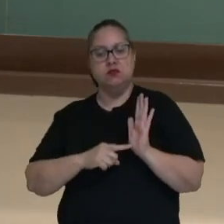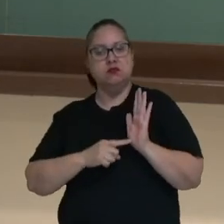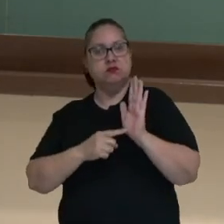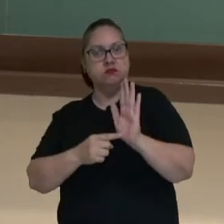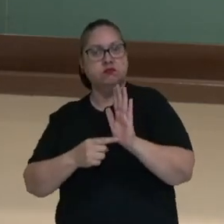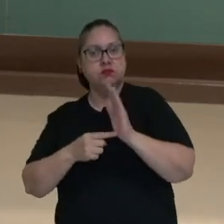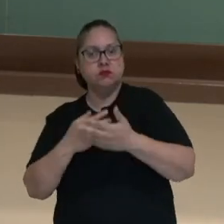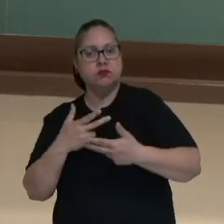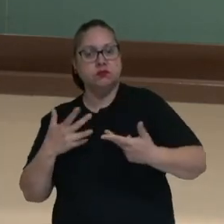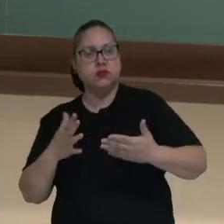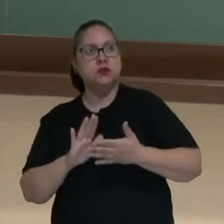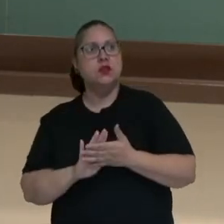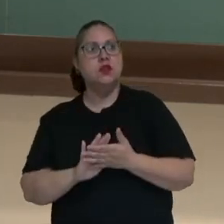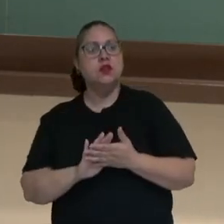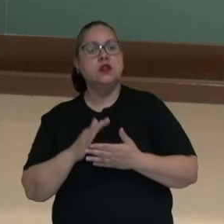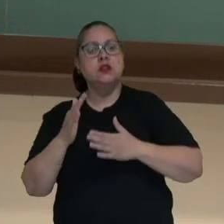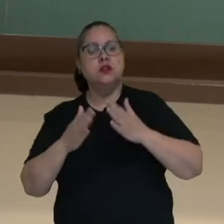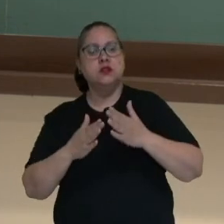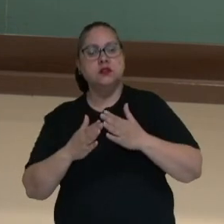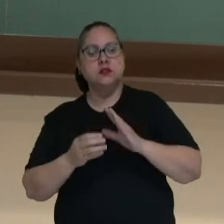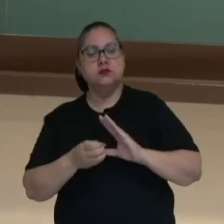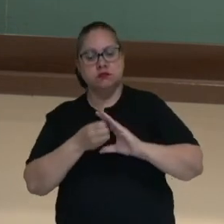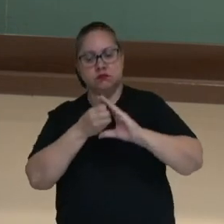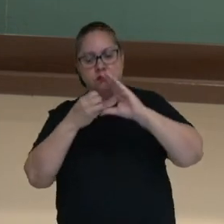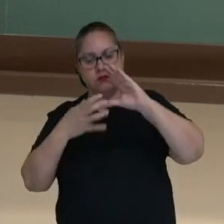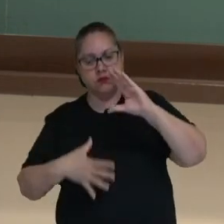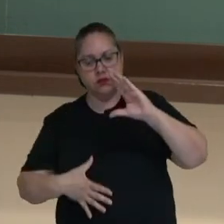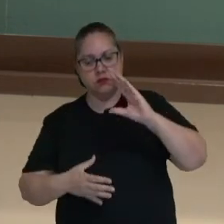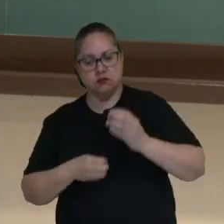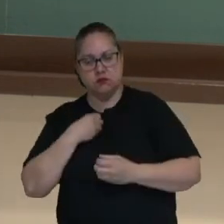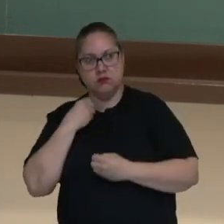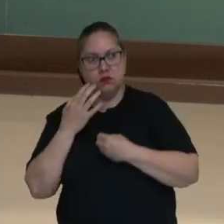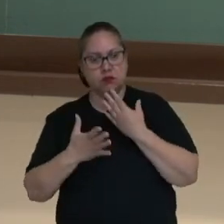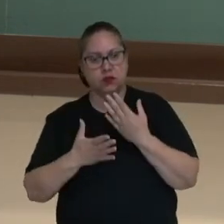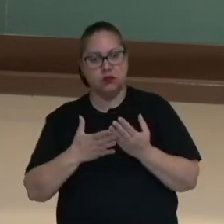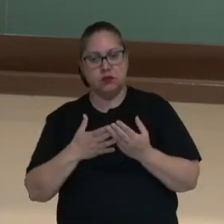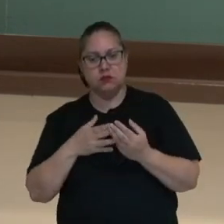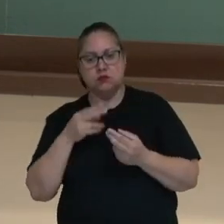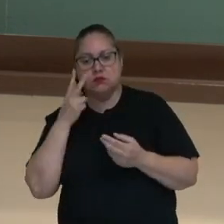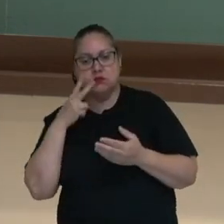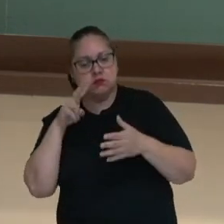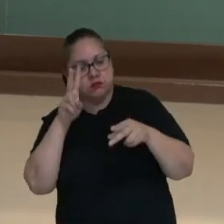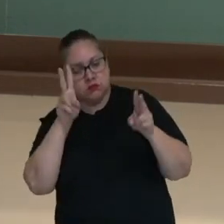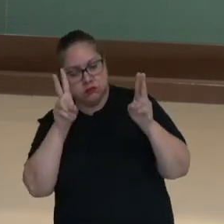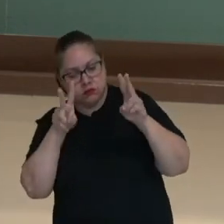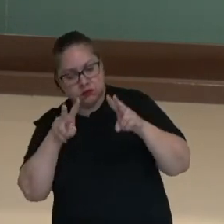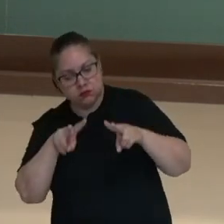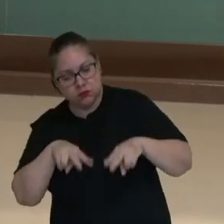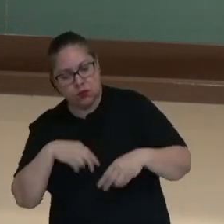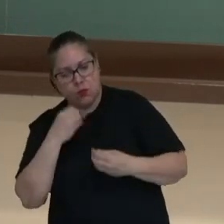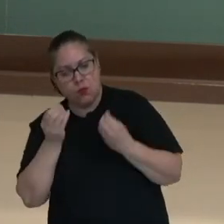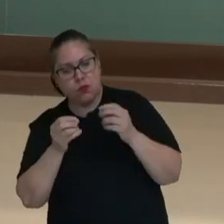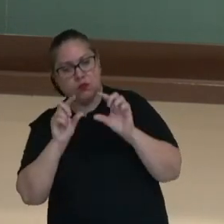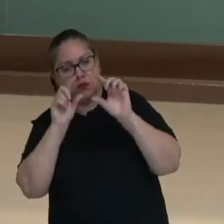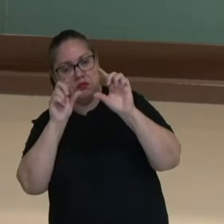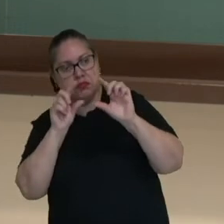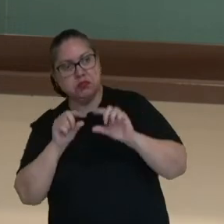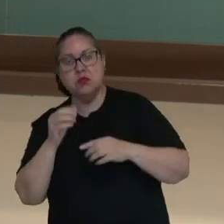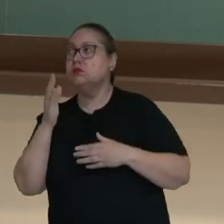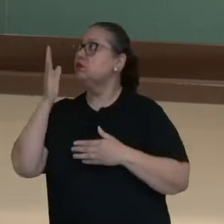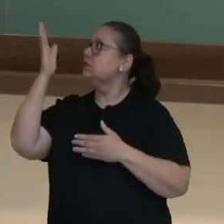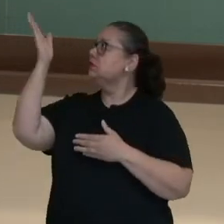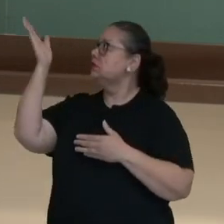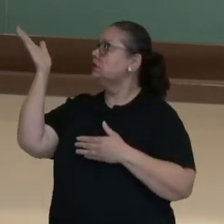brasileiro. Em relação às características do poema, nós analisamos, então, a versificação, a